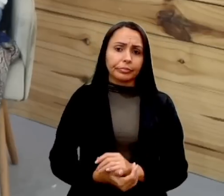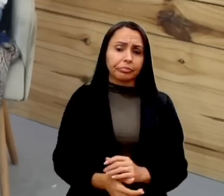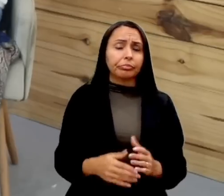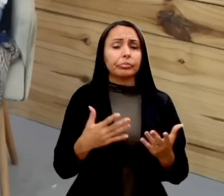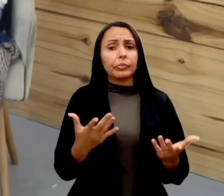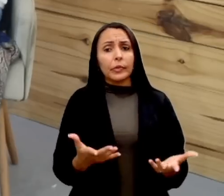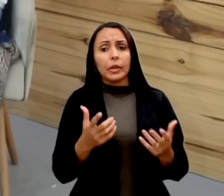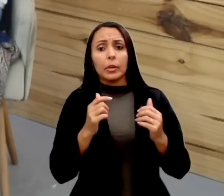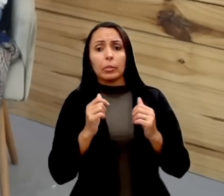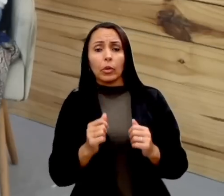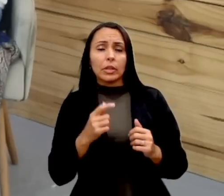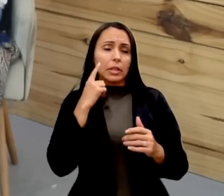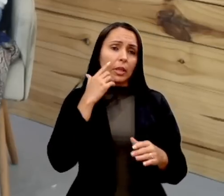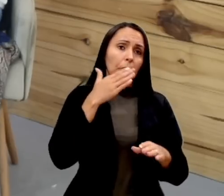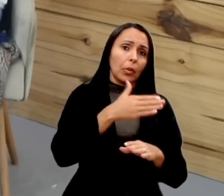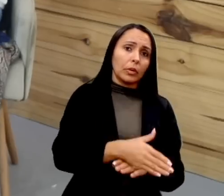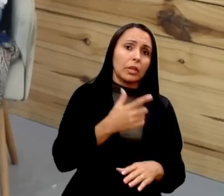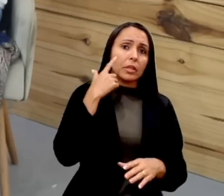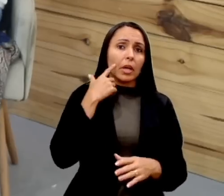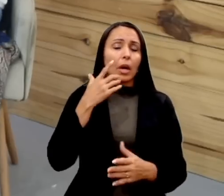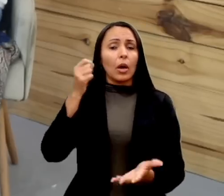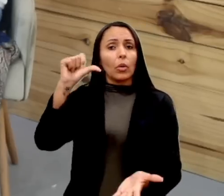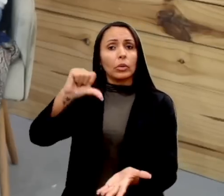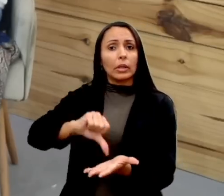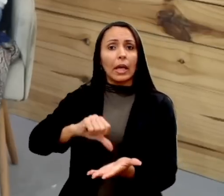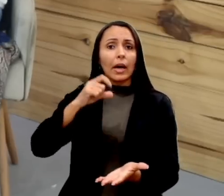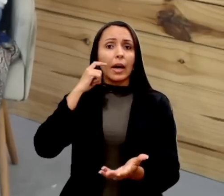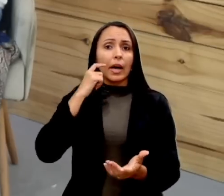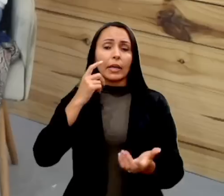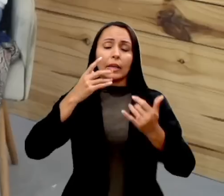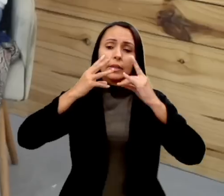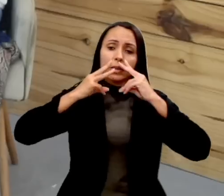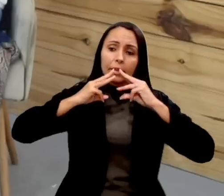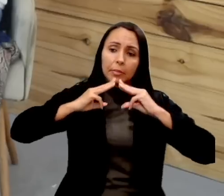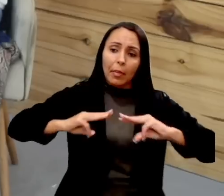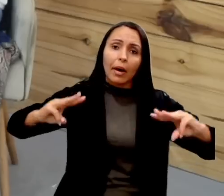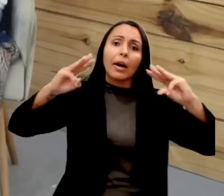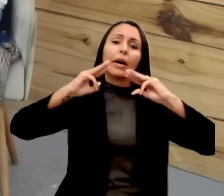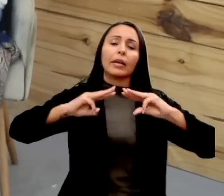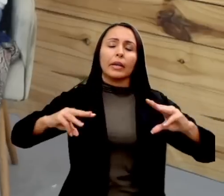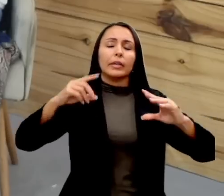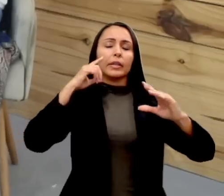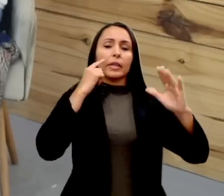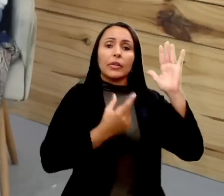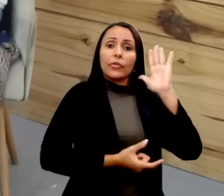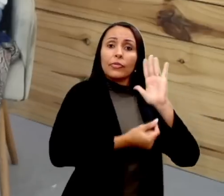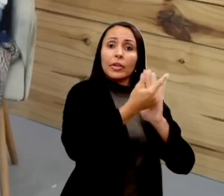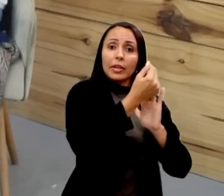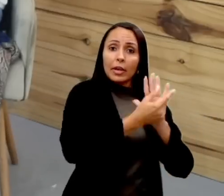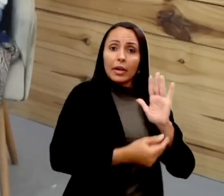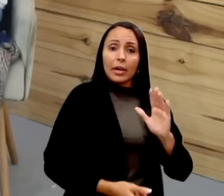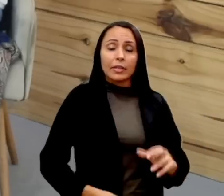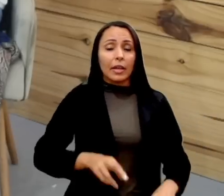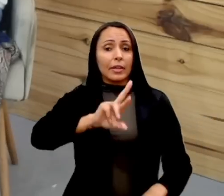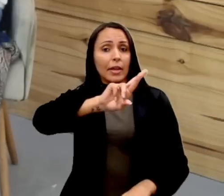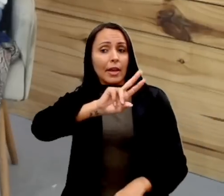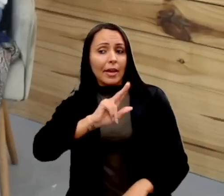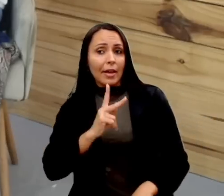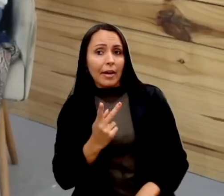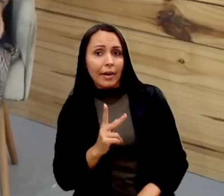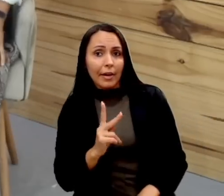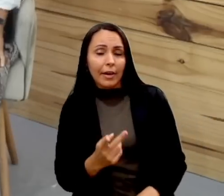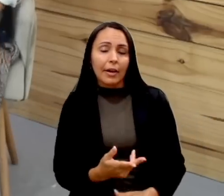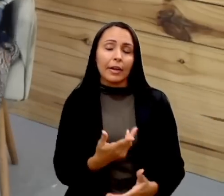operações de produção, na área de marketing, na área de distribuição, na área de finanças, recursos humanos também. Então, as